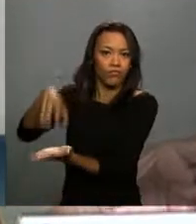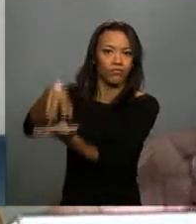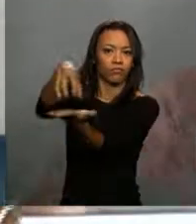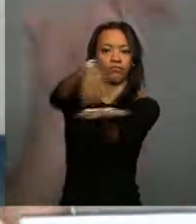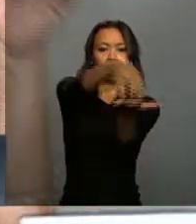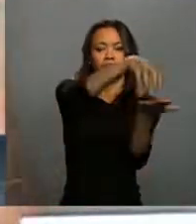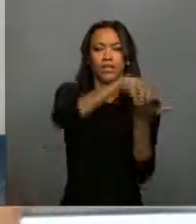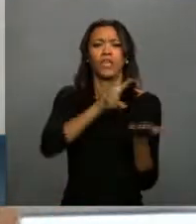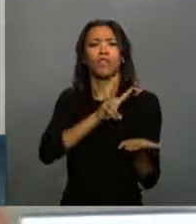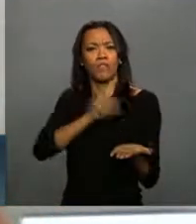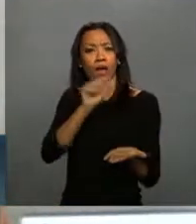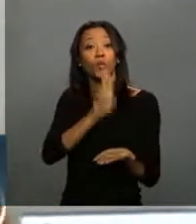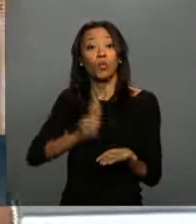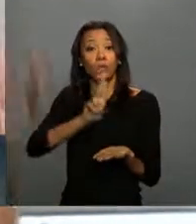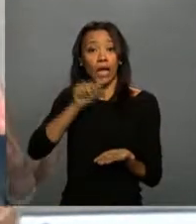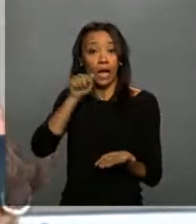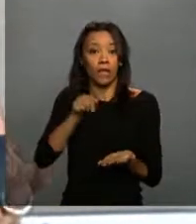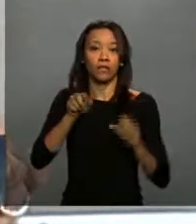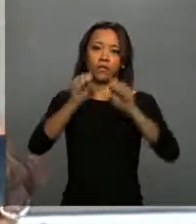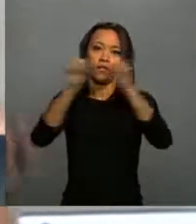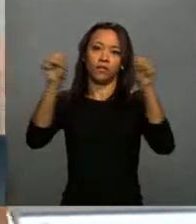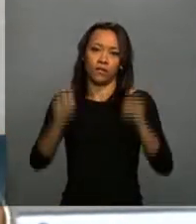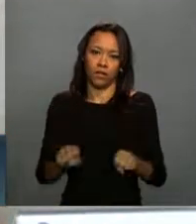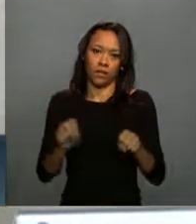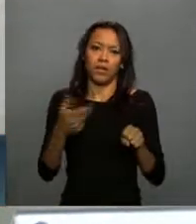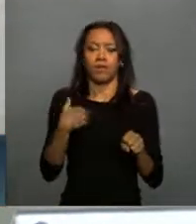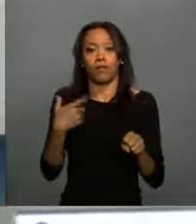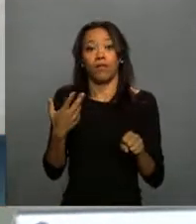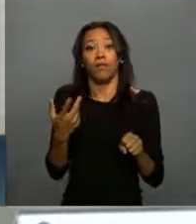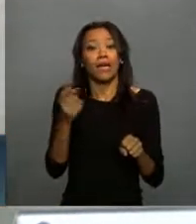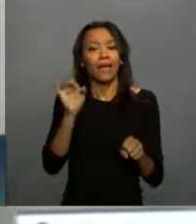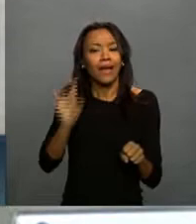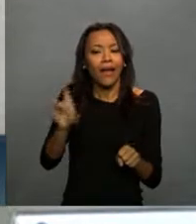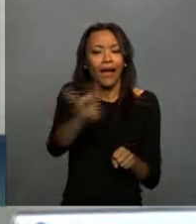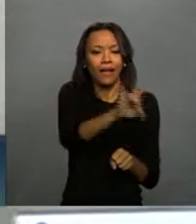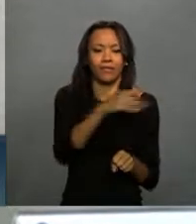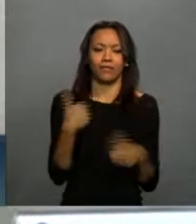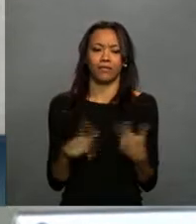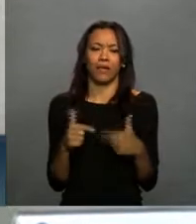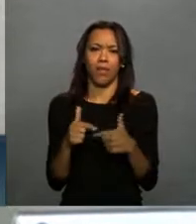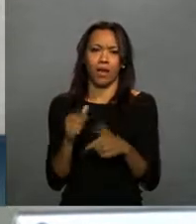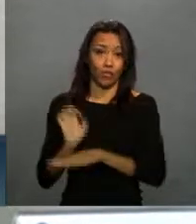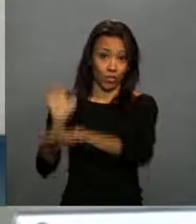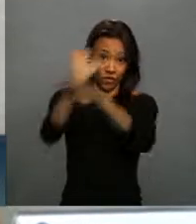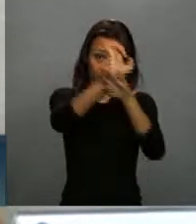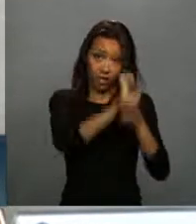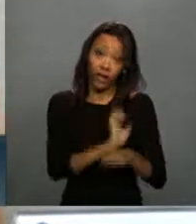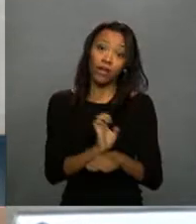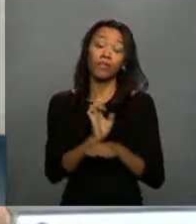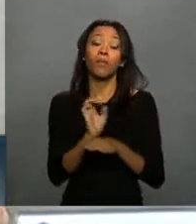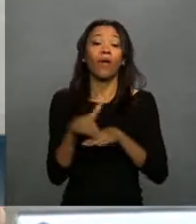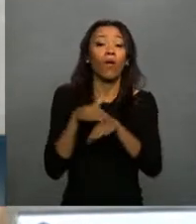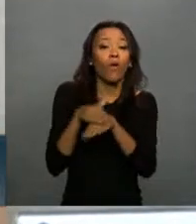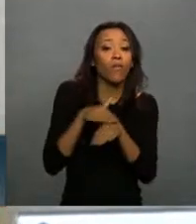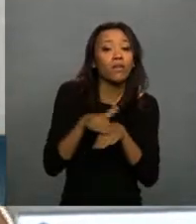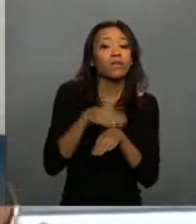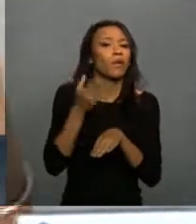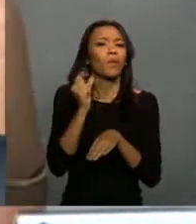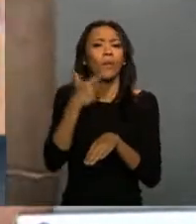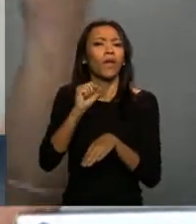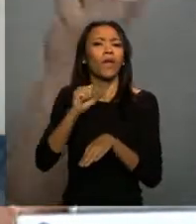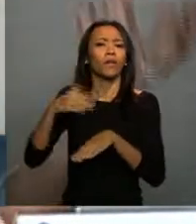sistema, mas será por adesão, portanto, o trabalho de cada um de vocês nos estados, para poder conversar com as agências,